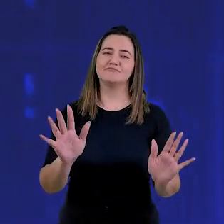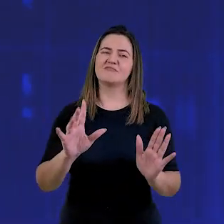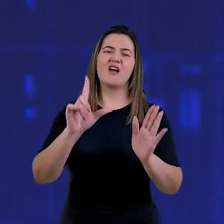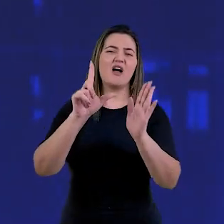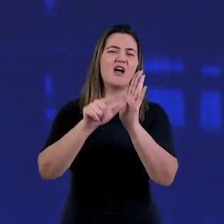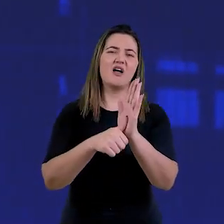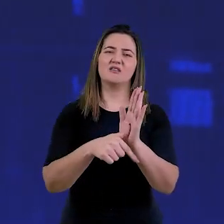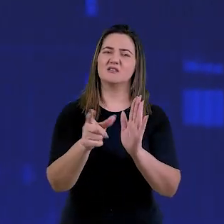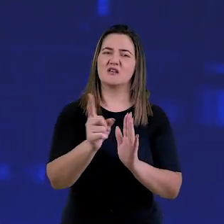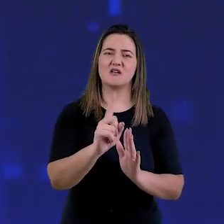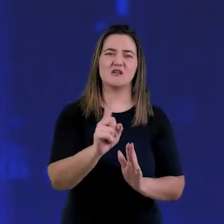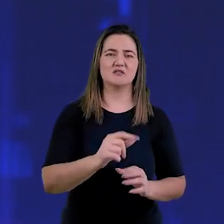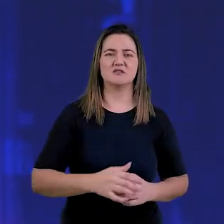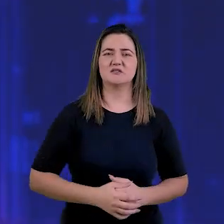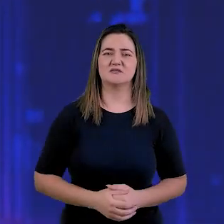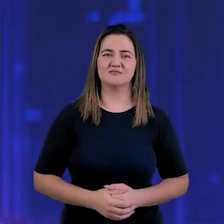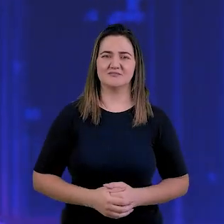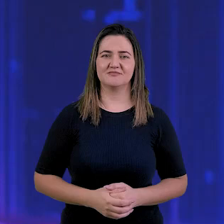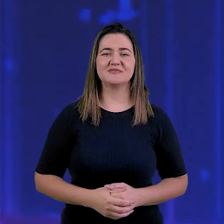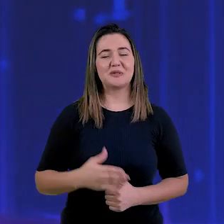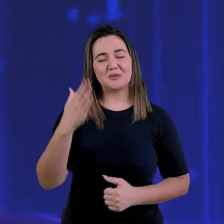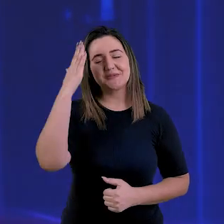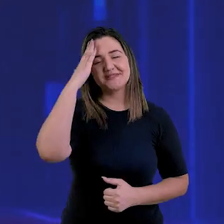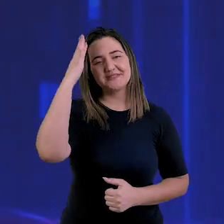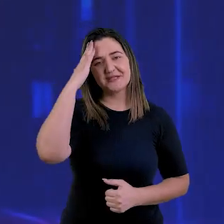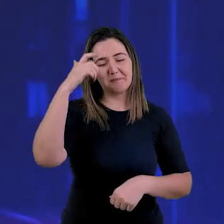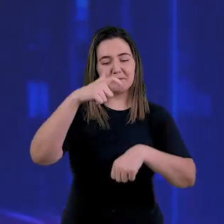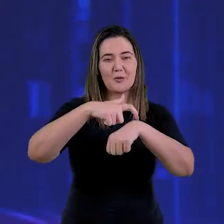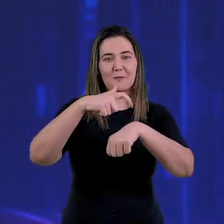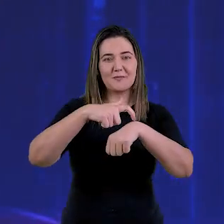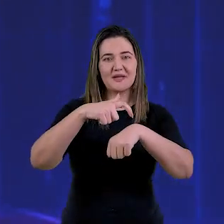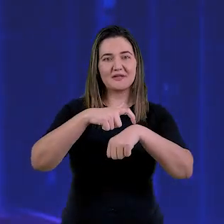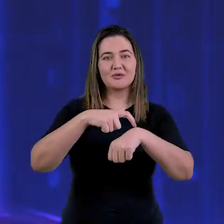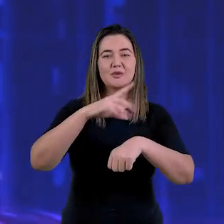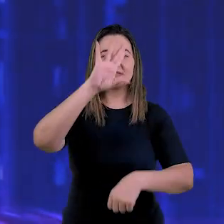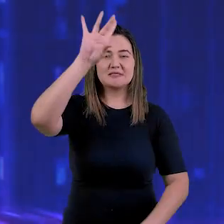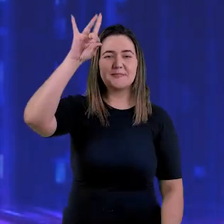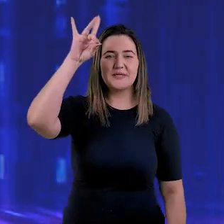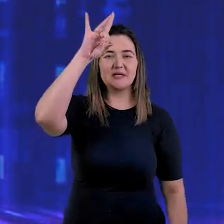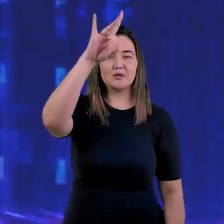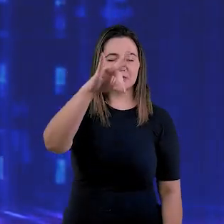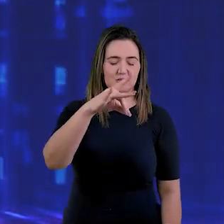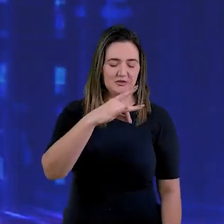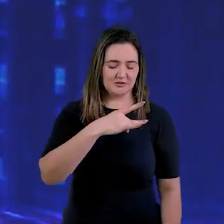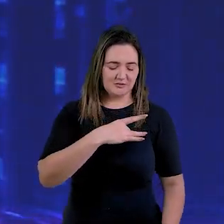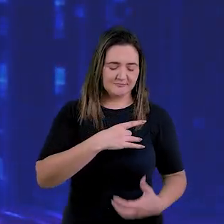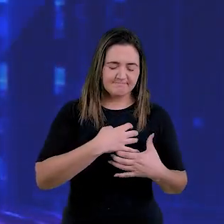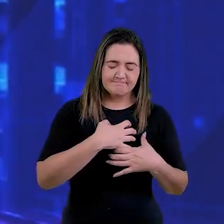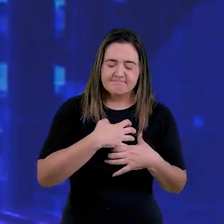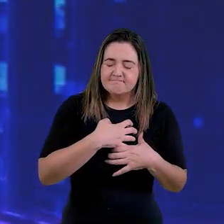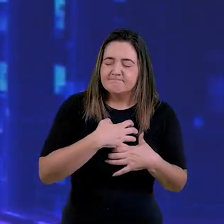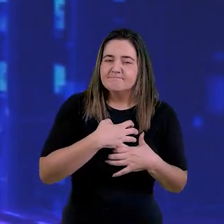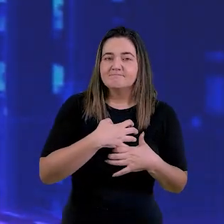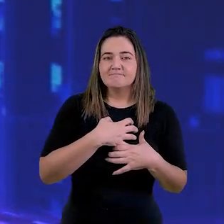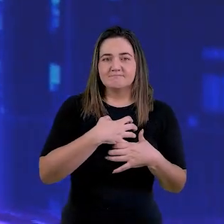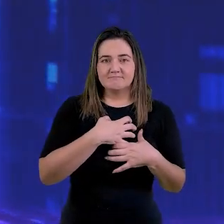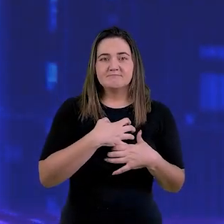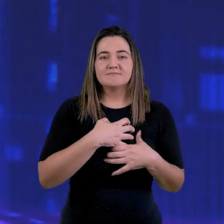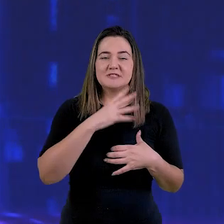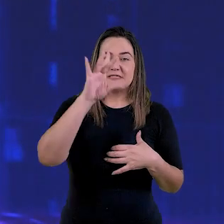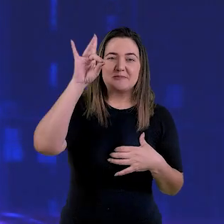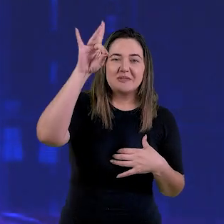não se atrase. E eu sei que nesse momento o Espírito Santo está tocando no seu coração.